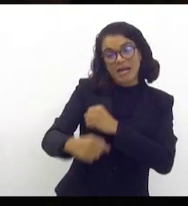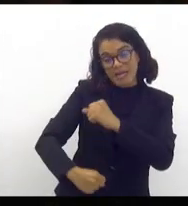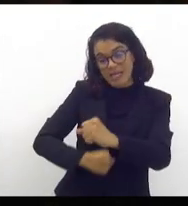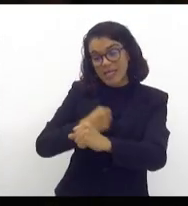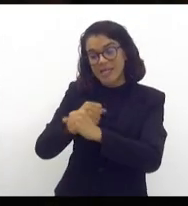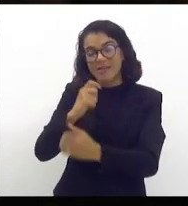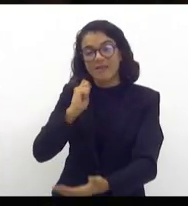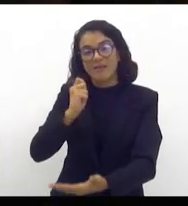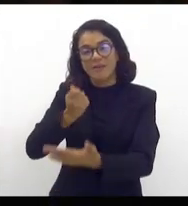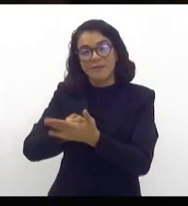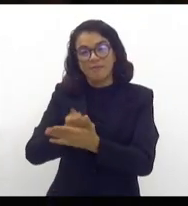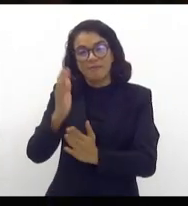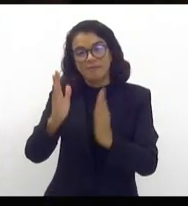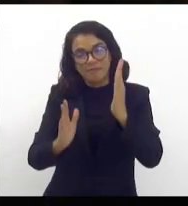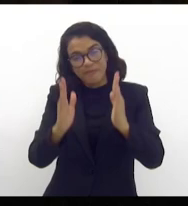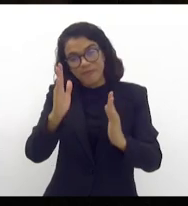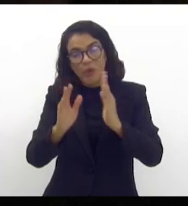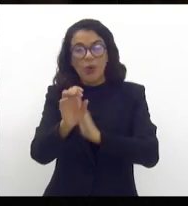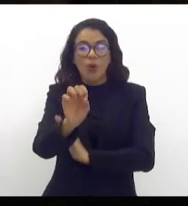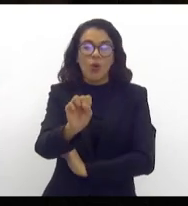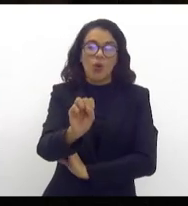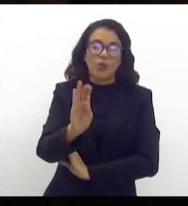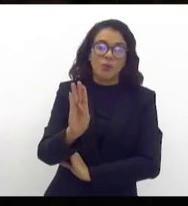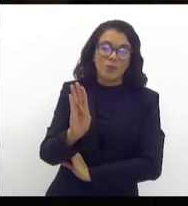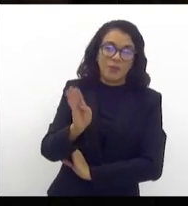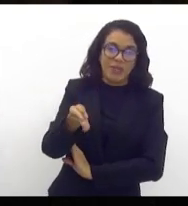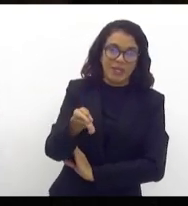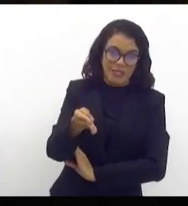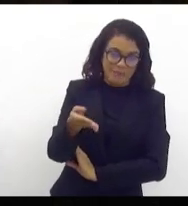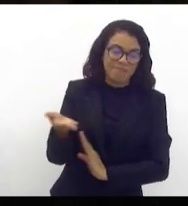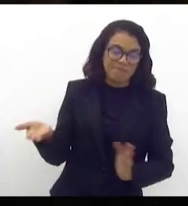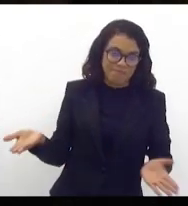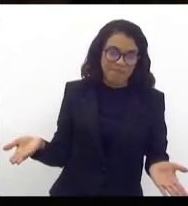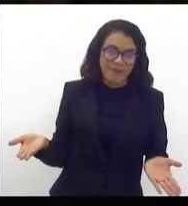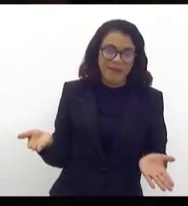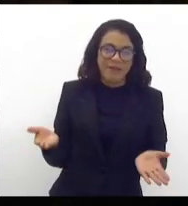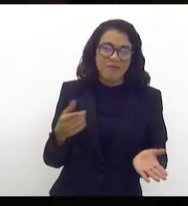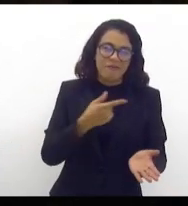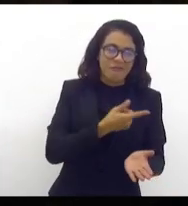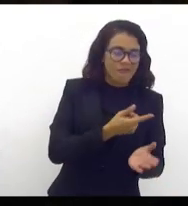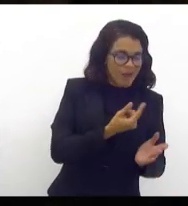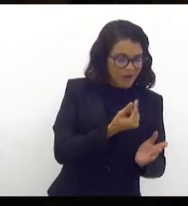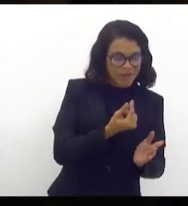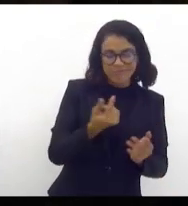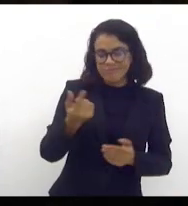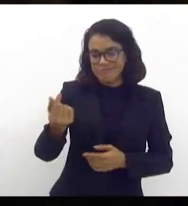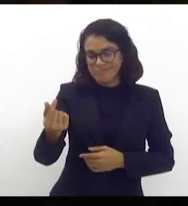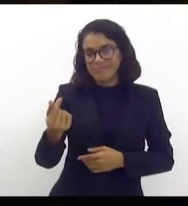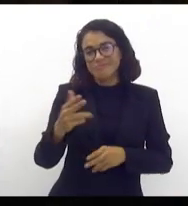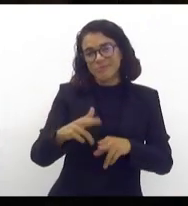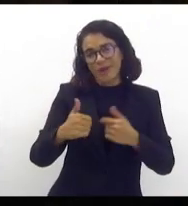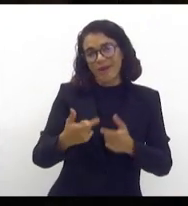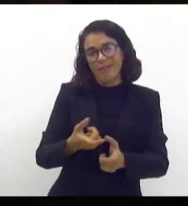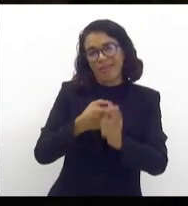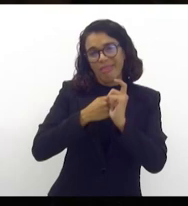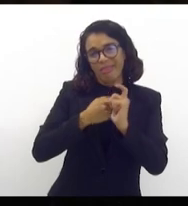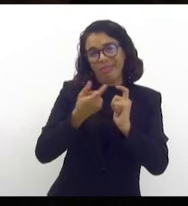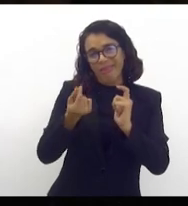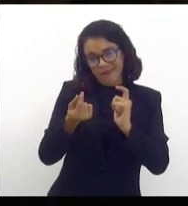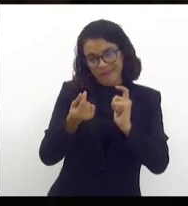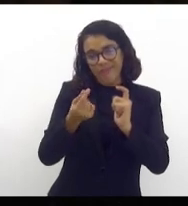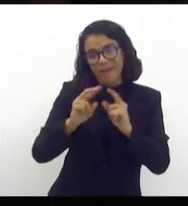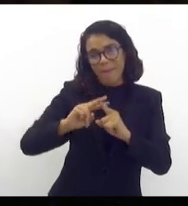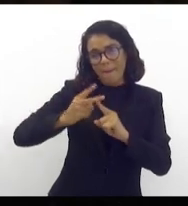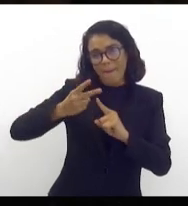aproximadamente 8 bilhões. Valores sempre aproximados, porque essa dívida é em bolsa de moeda,